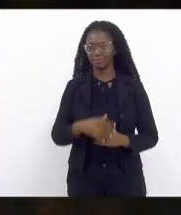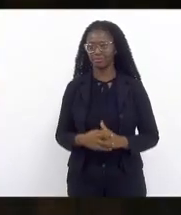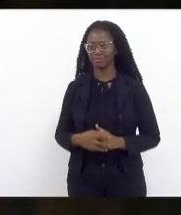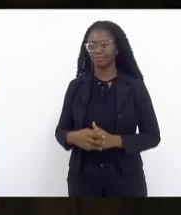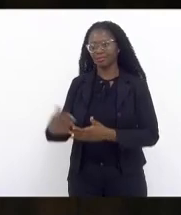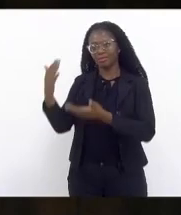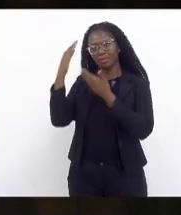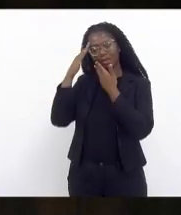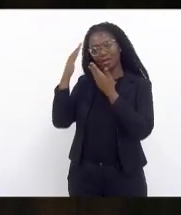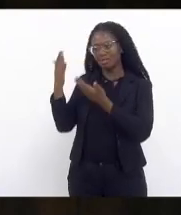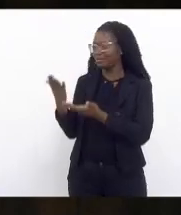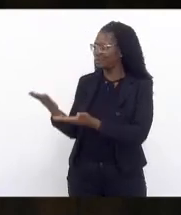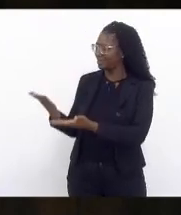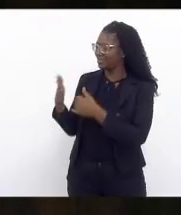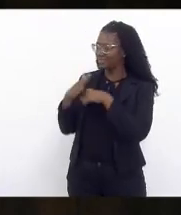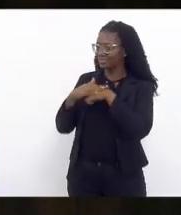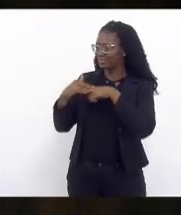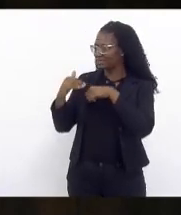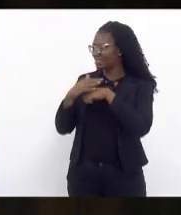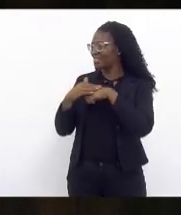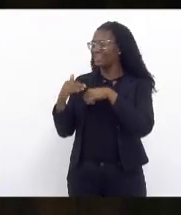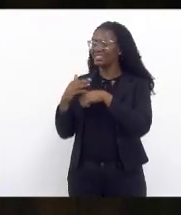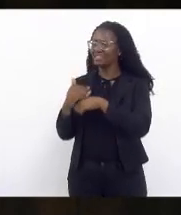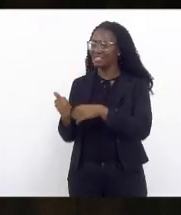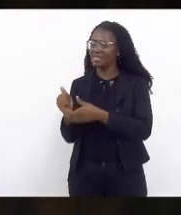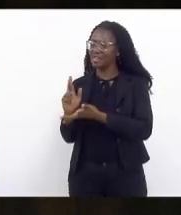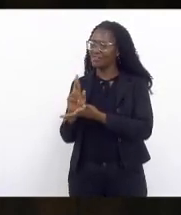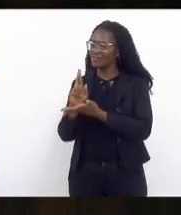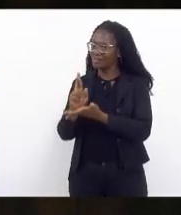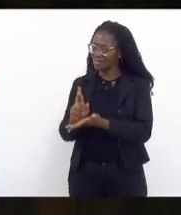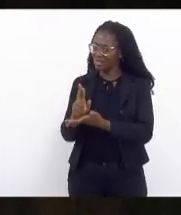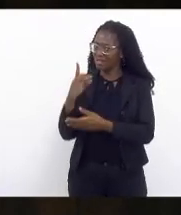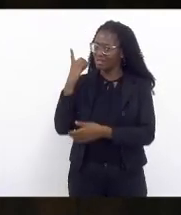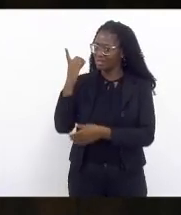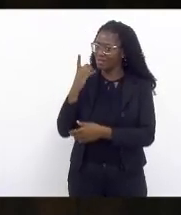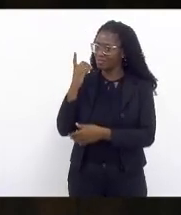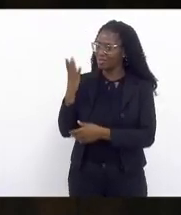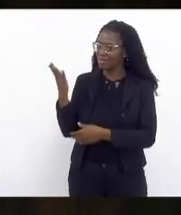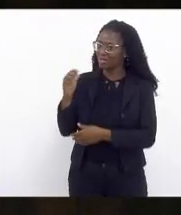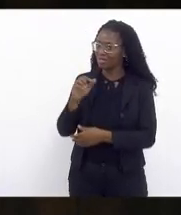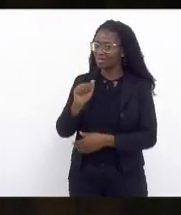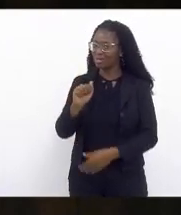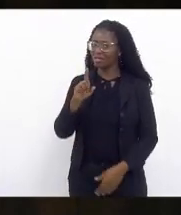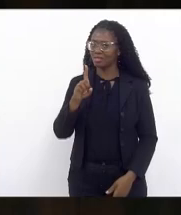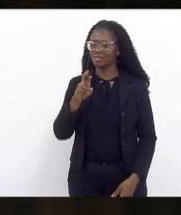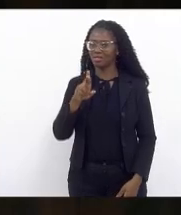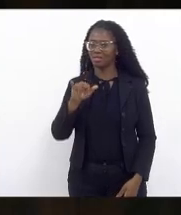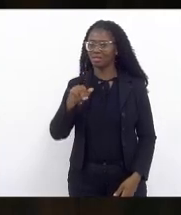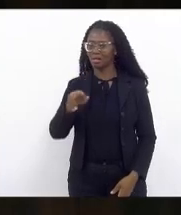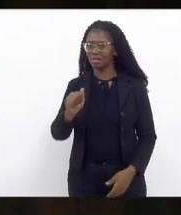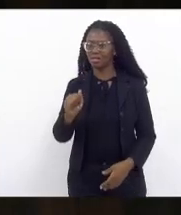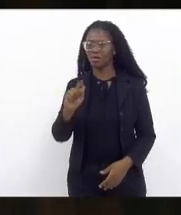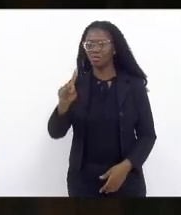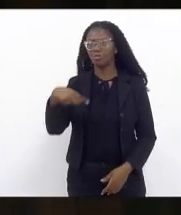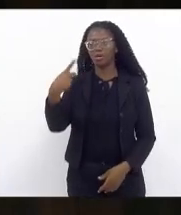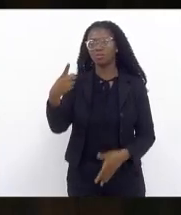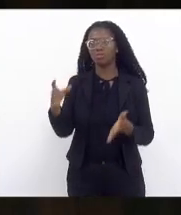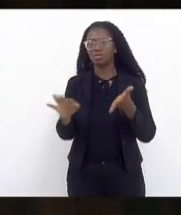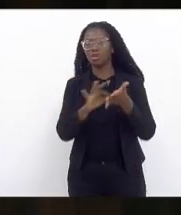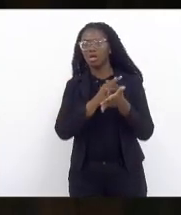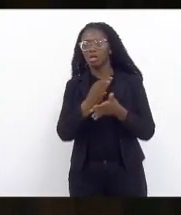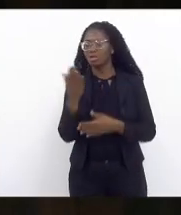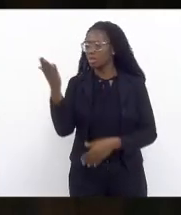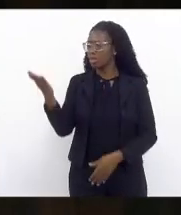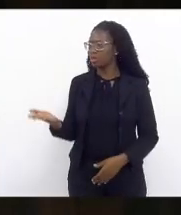agradecendo a gentileza da referência feita pela deputada Adriana Baltazar próximo orador inscrito é o nobre